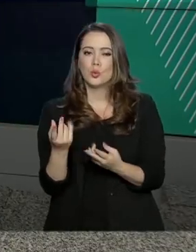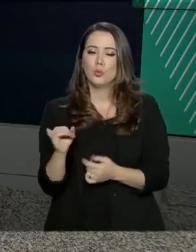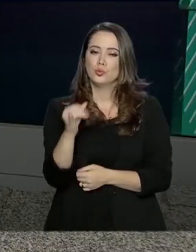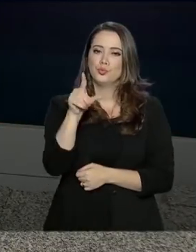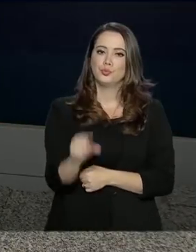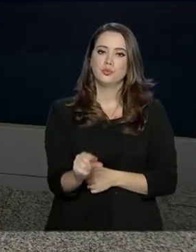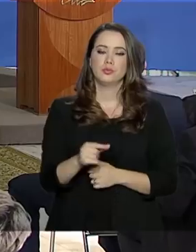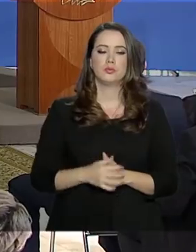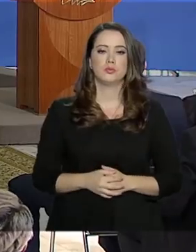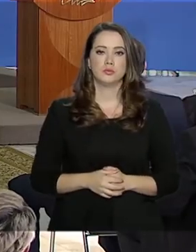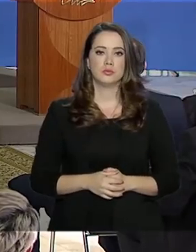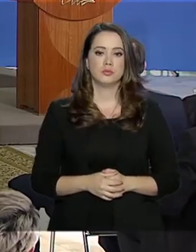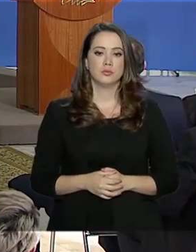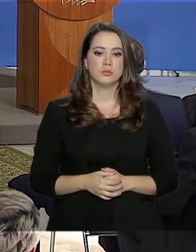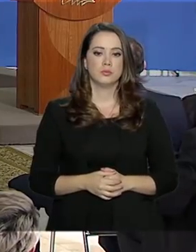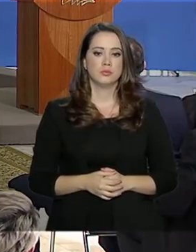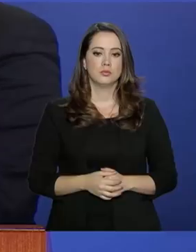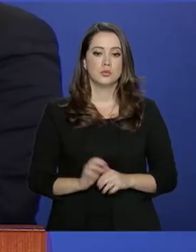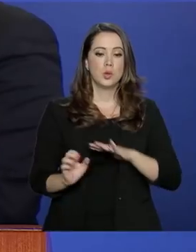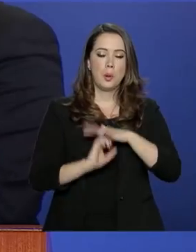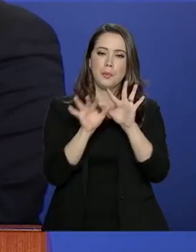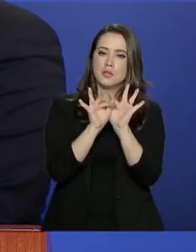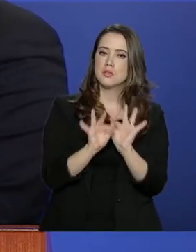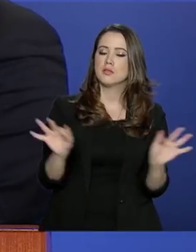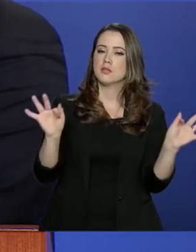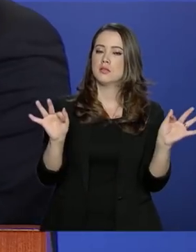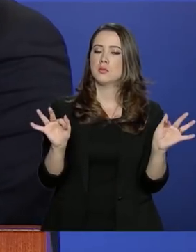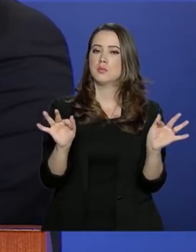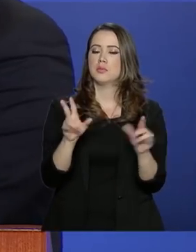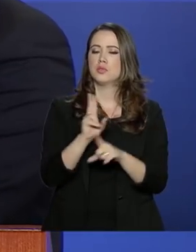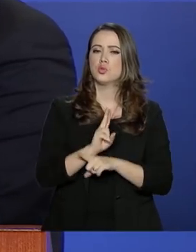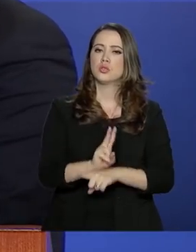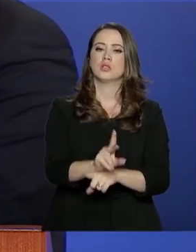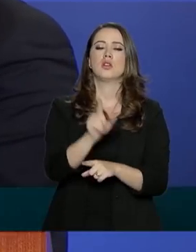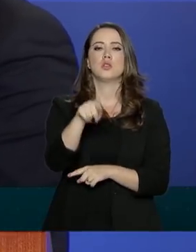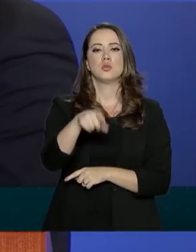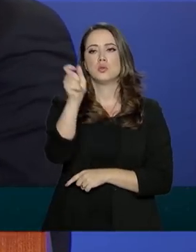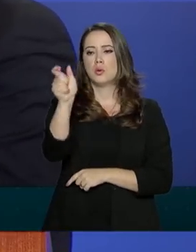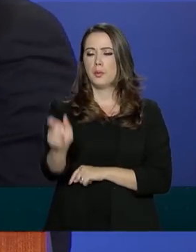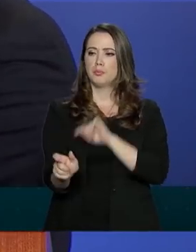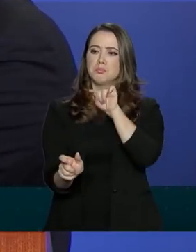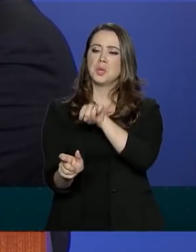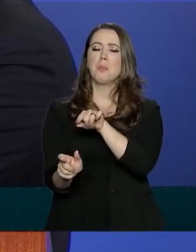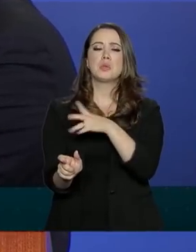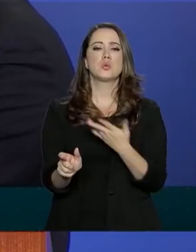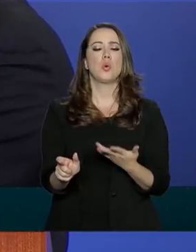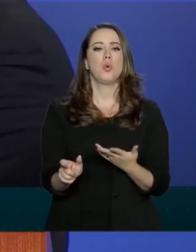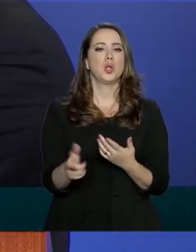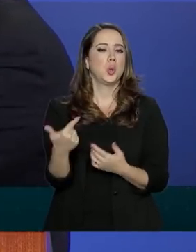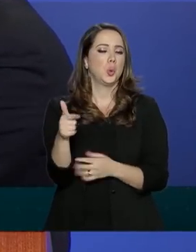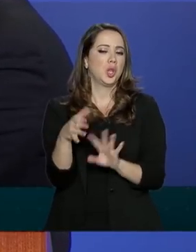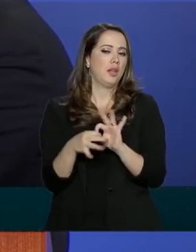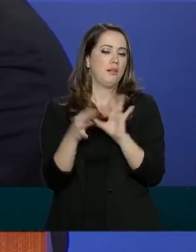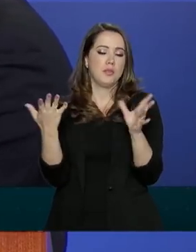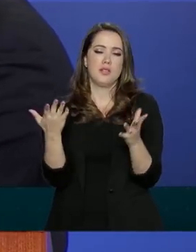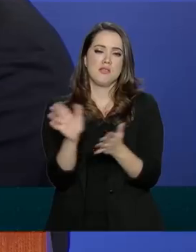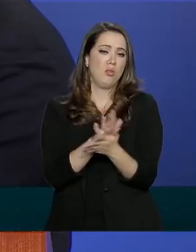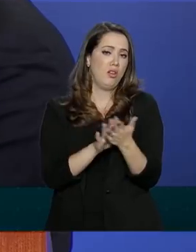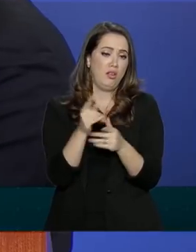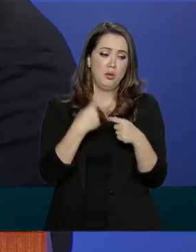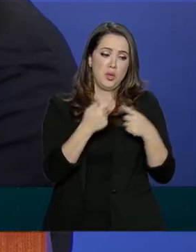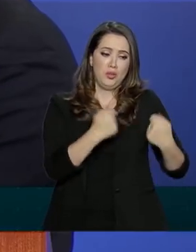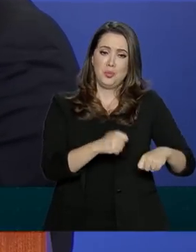menores. A empresa simples de crédito é aquele indivíduo que sem autorização nenhuma, porque não precisa de